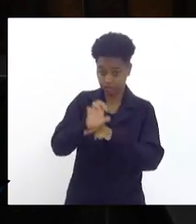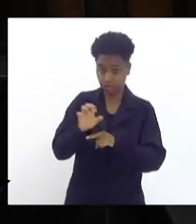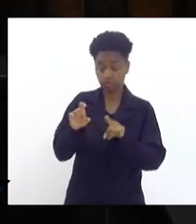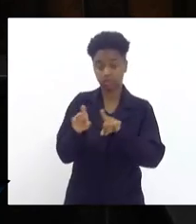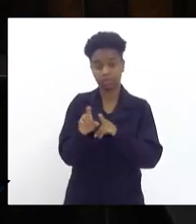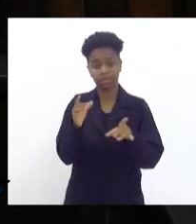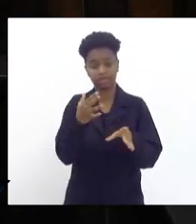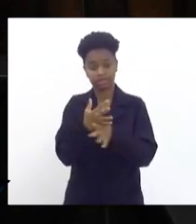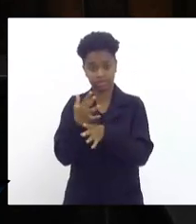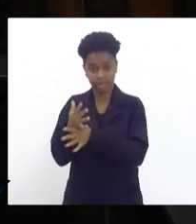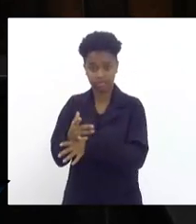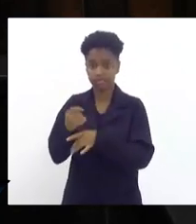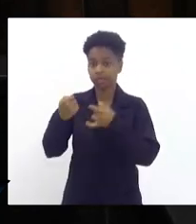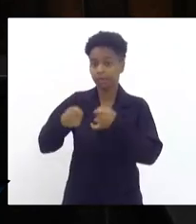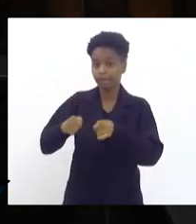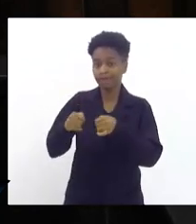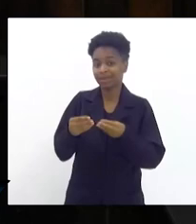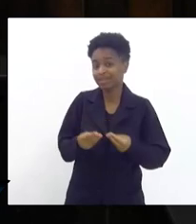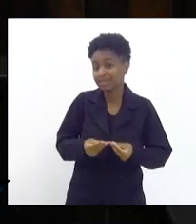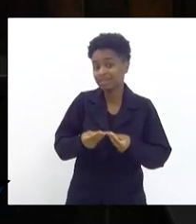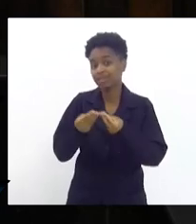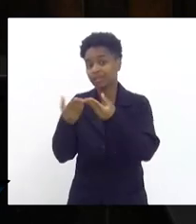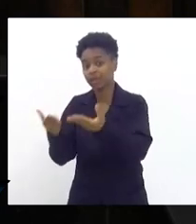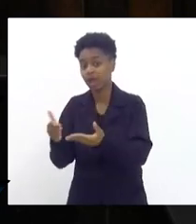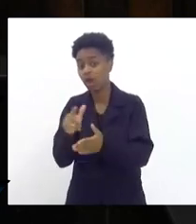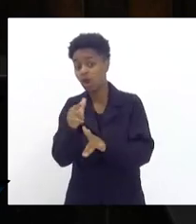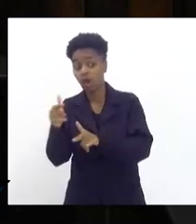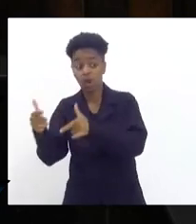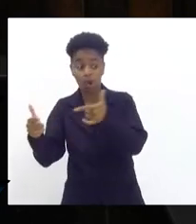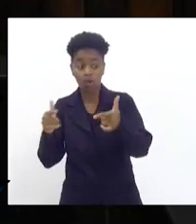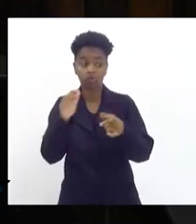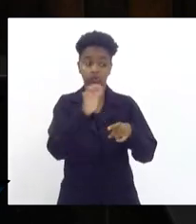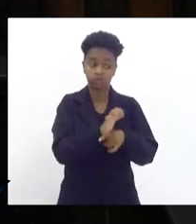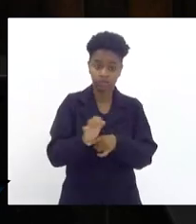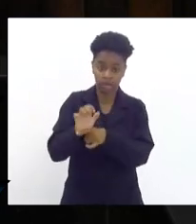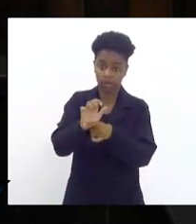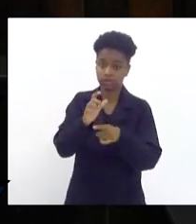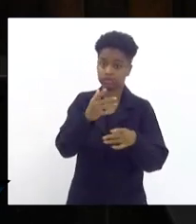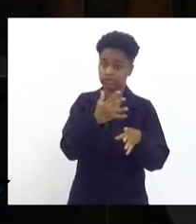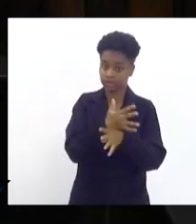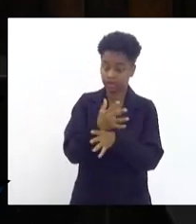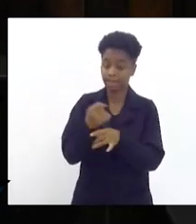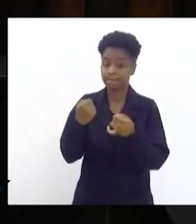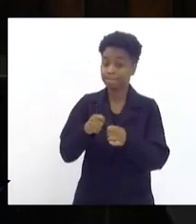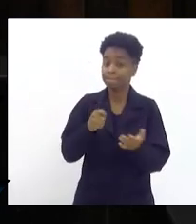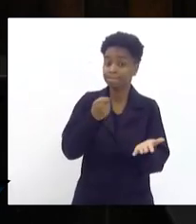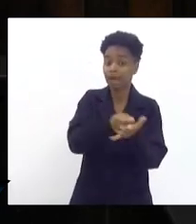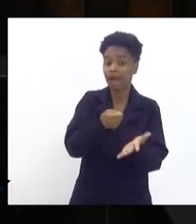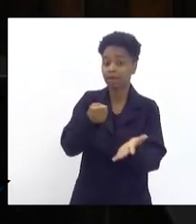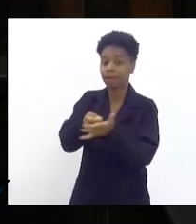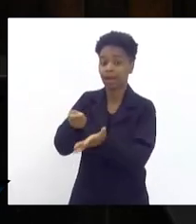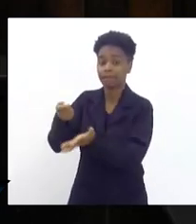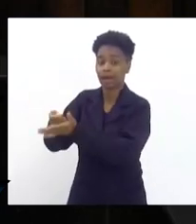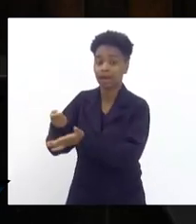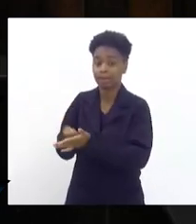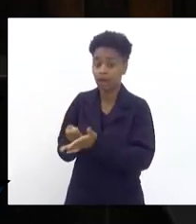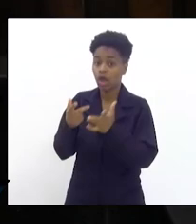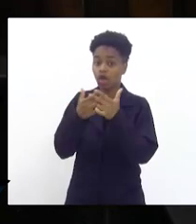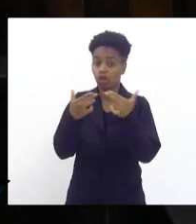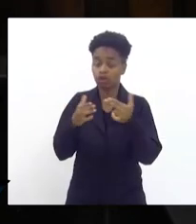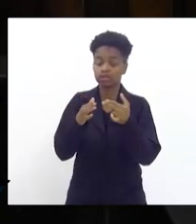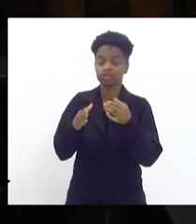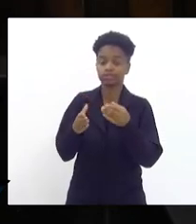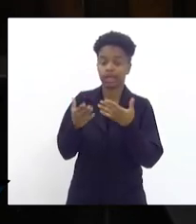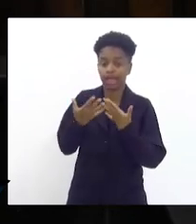teriam que devolver aos outros estados e municípios pagar tudo aquilo que recebeu a